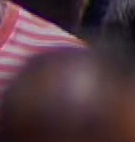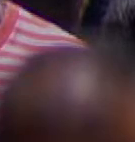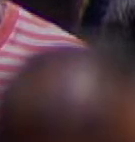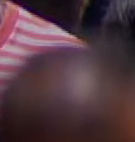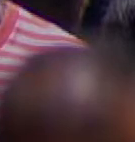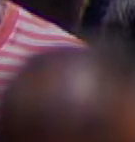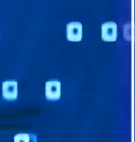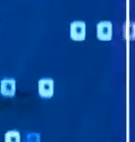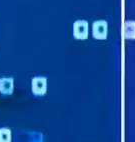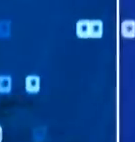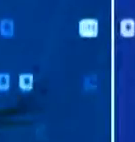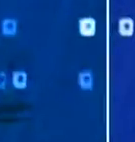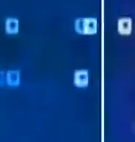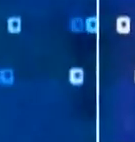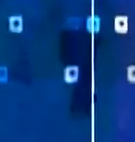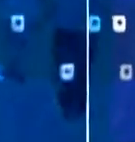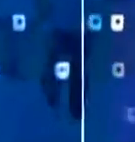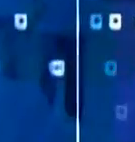ser adquirido.